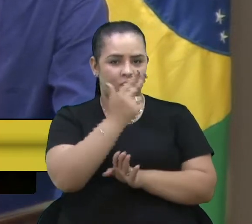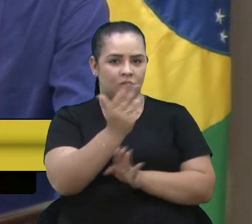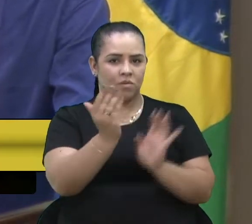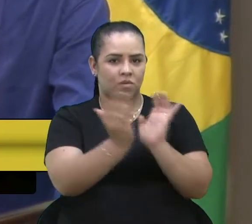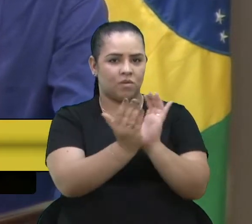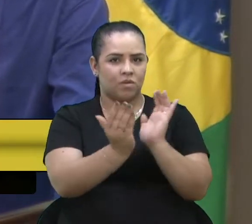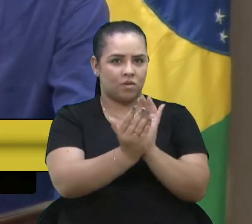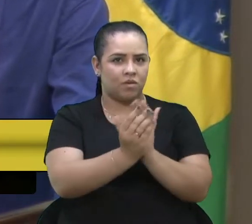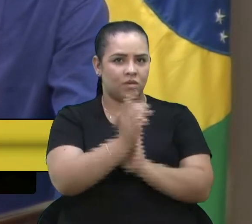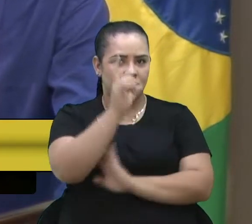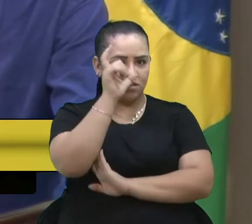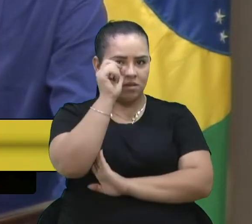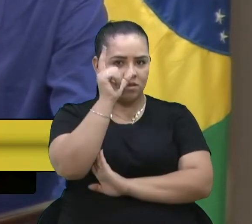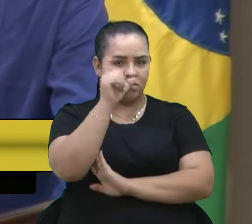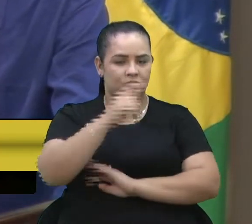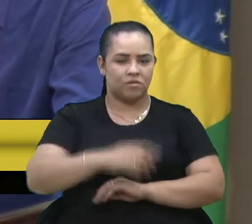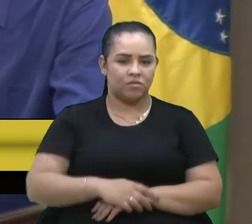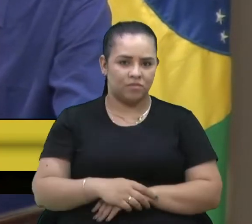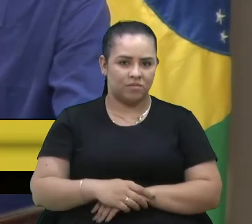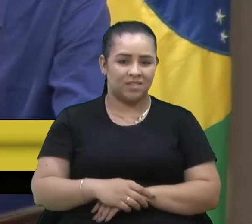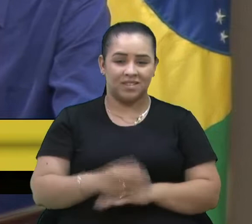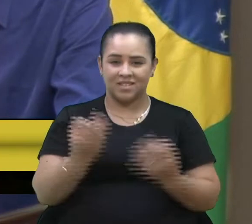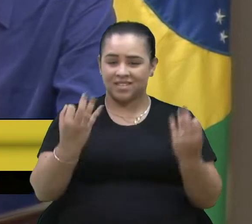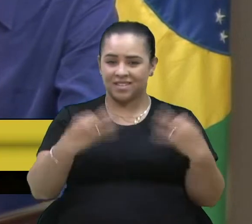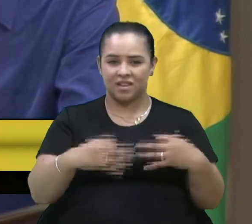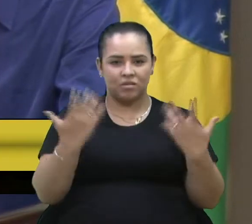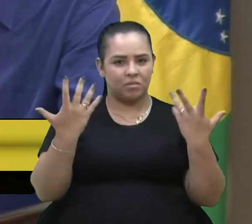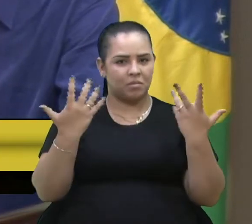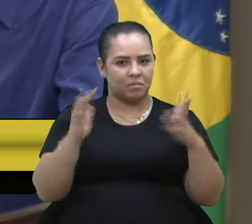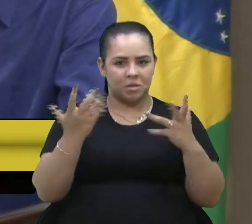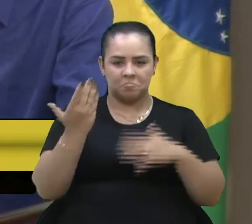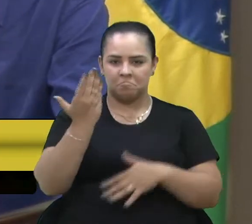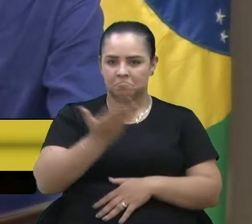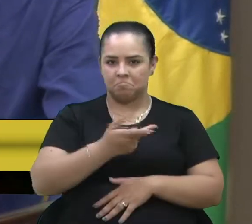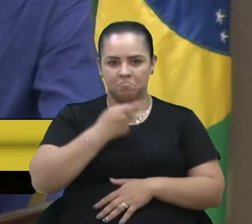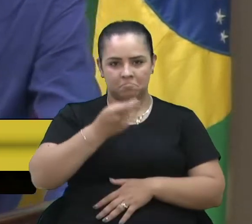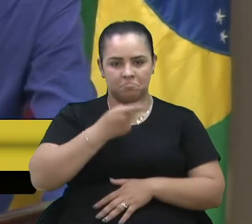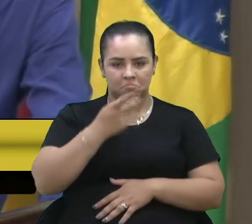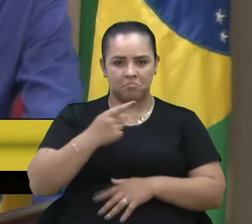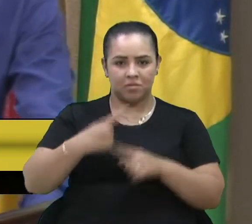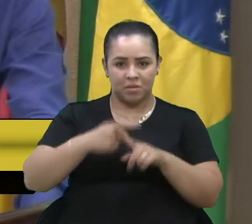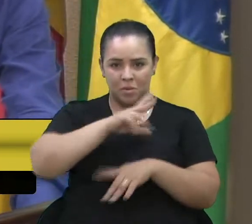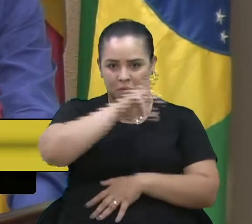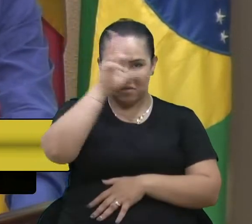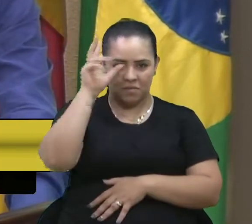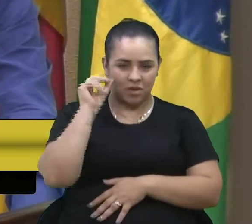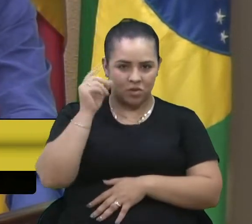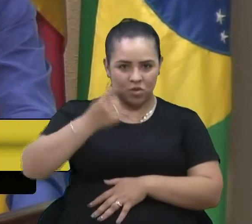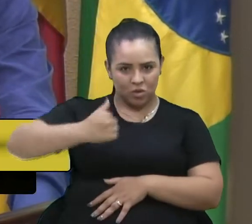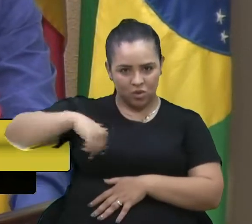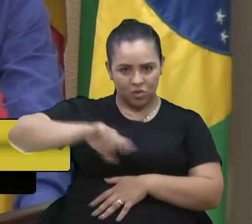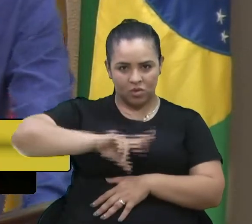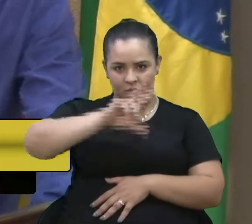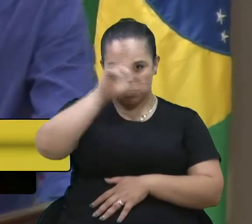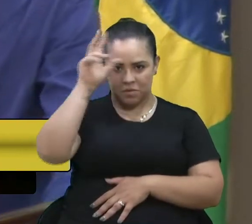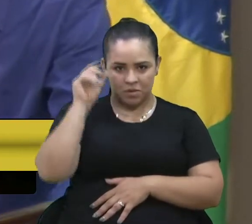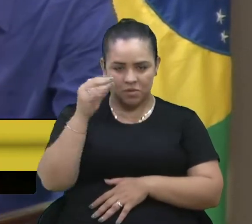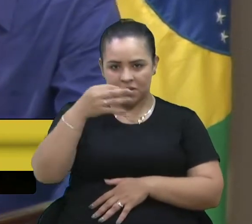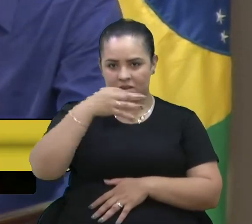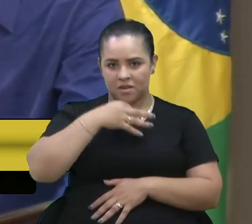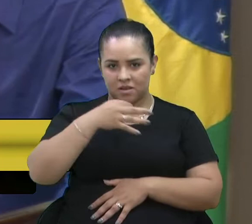vereador Escalco, silúrgico, parabéns. O prefeito, nosso prefeito Caxias do Sul,